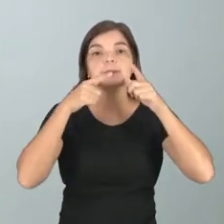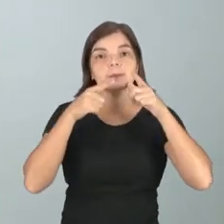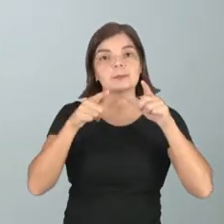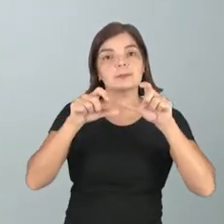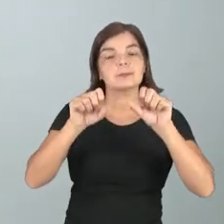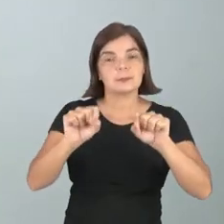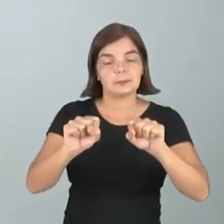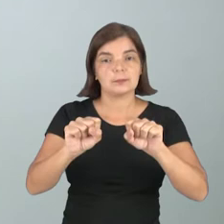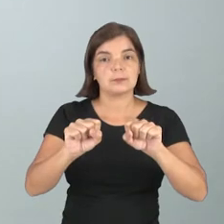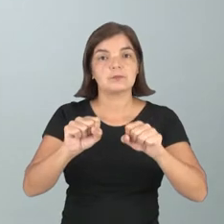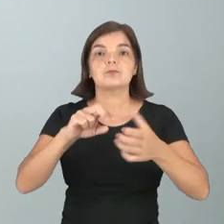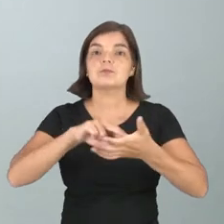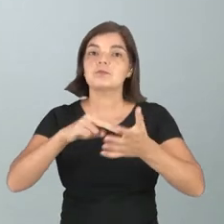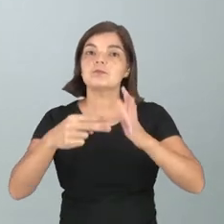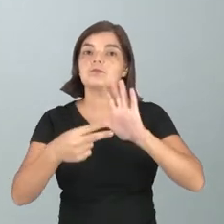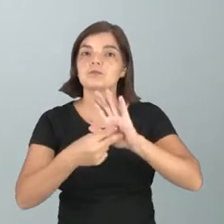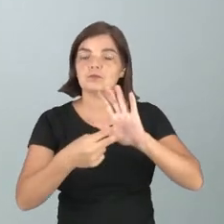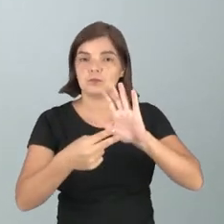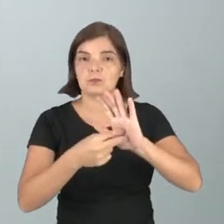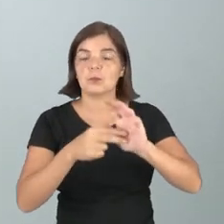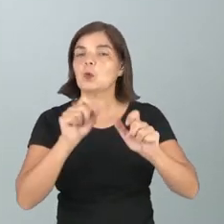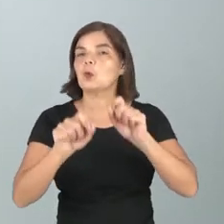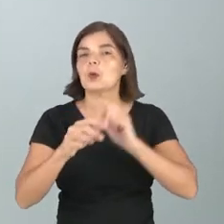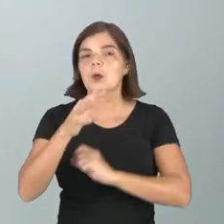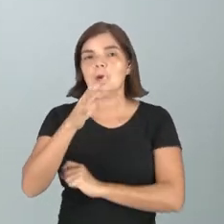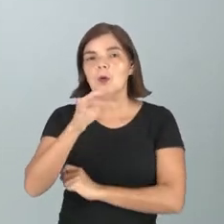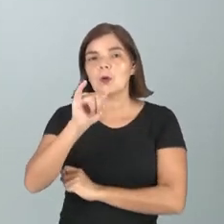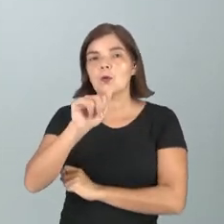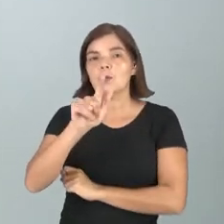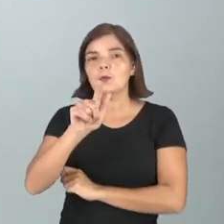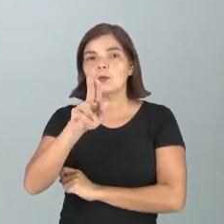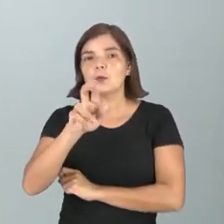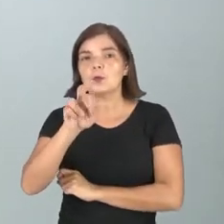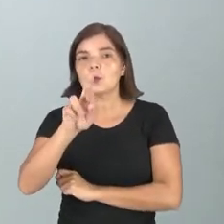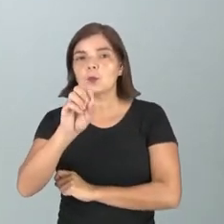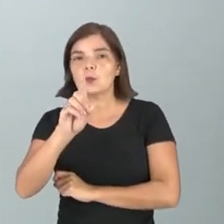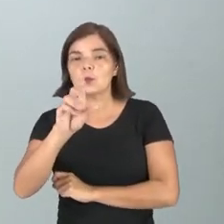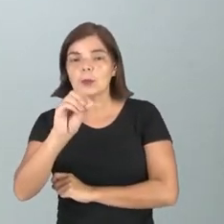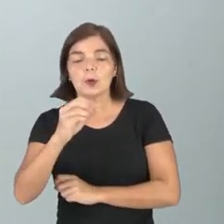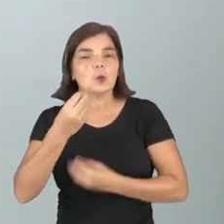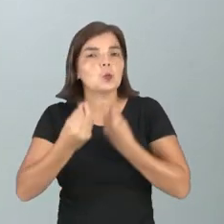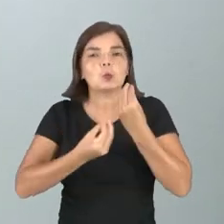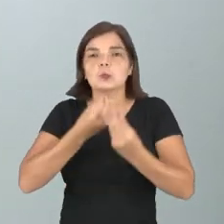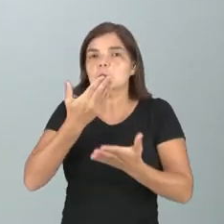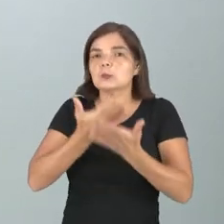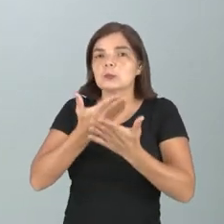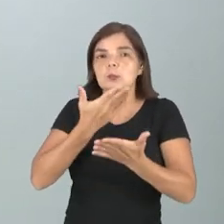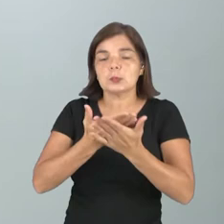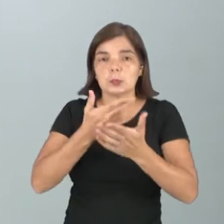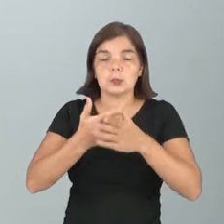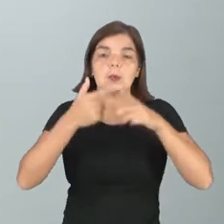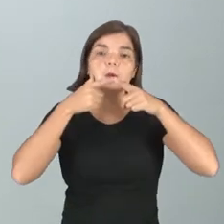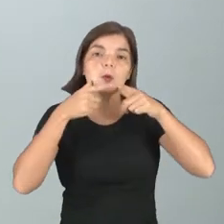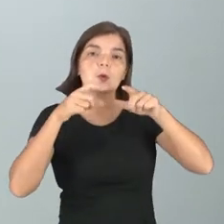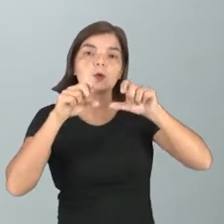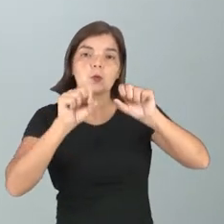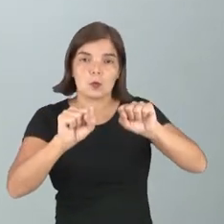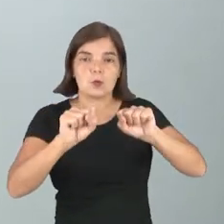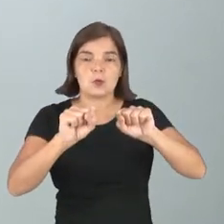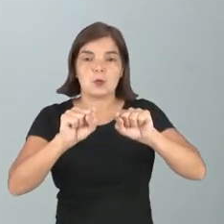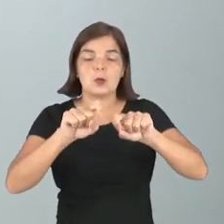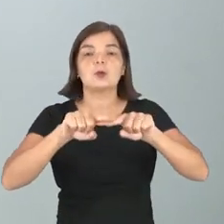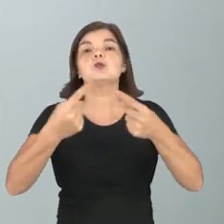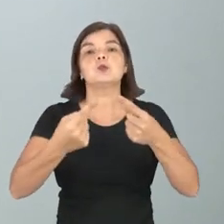linguagem está no sentido figurado. Não há como estudar os recursos expressivos, a linguagem estando no